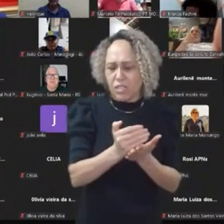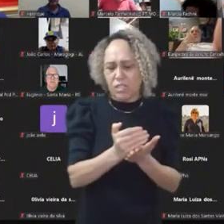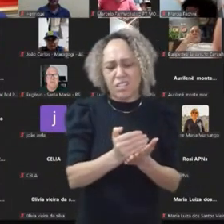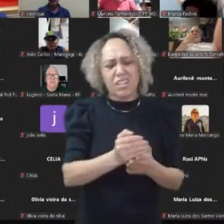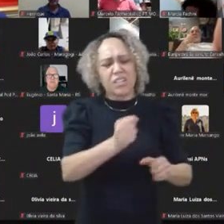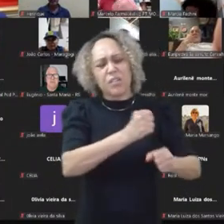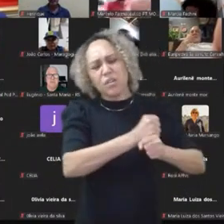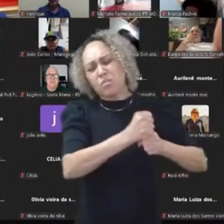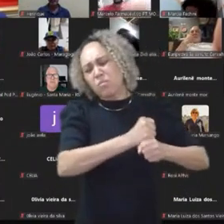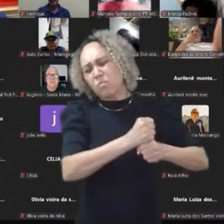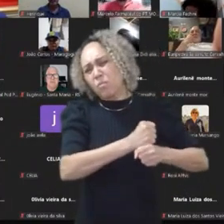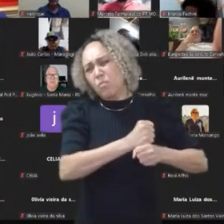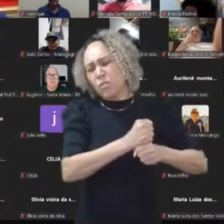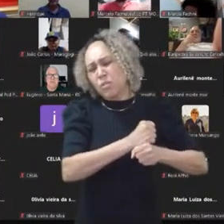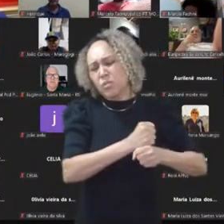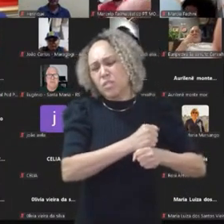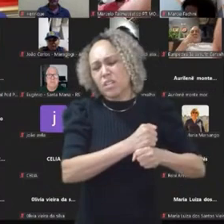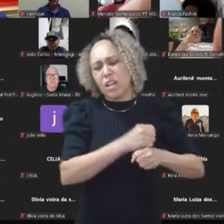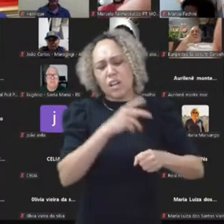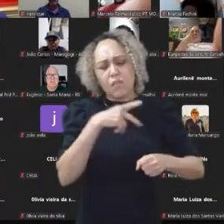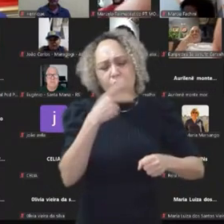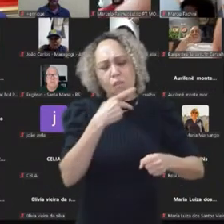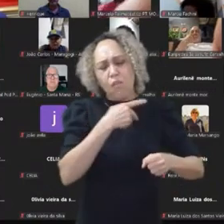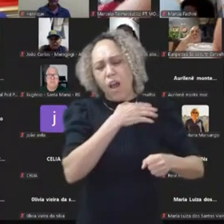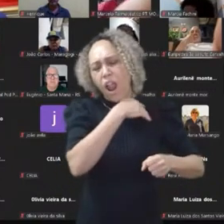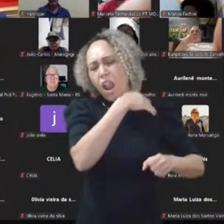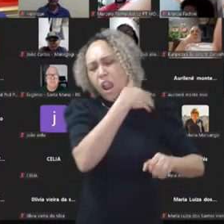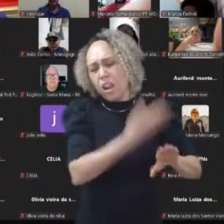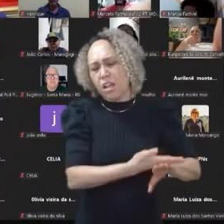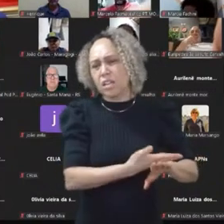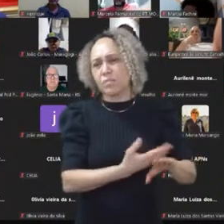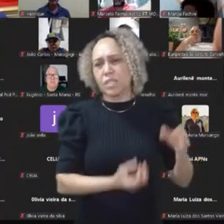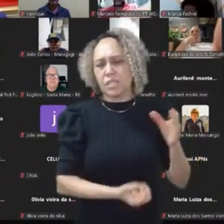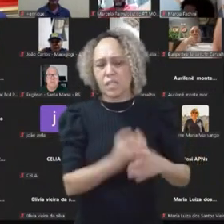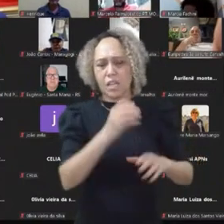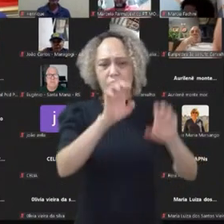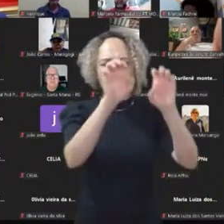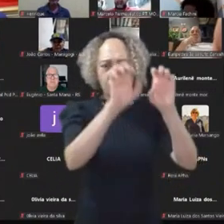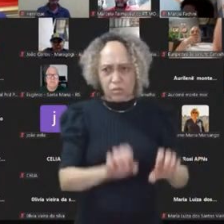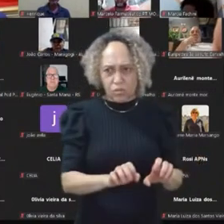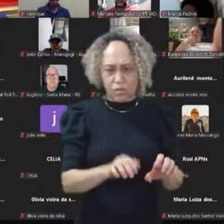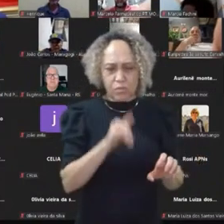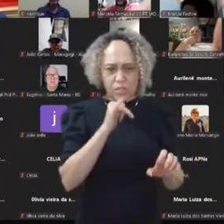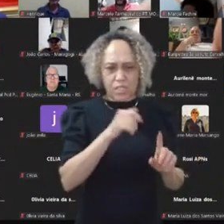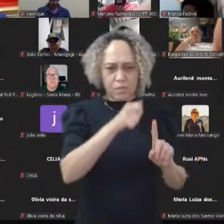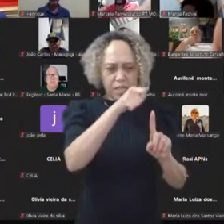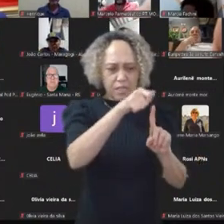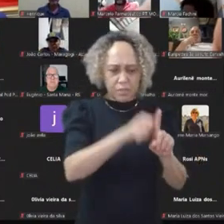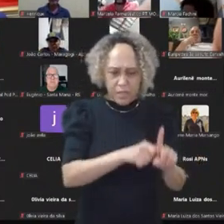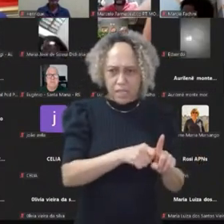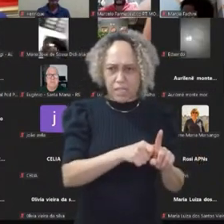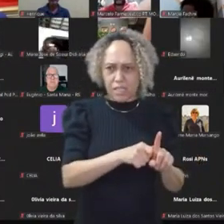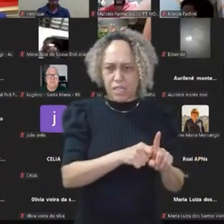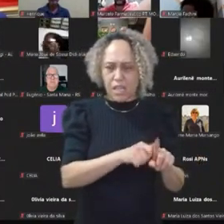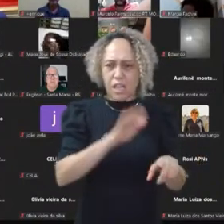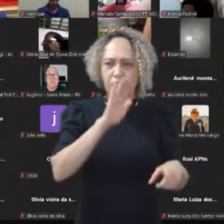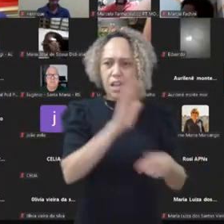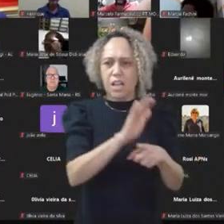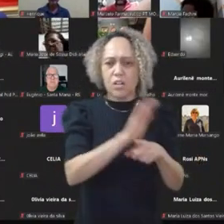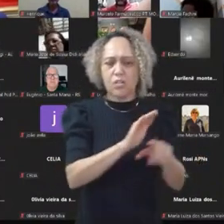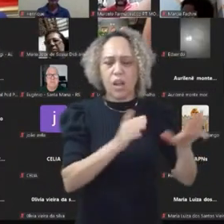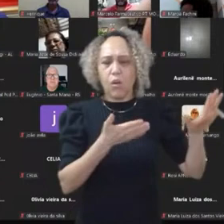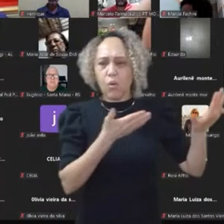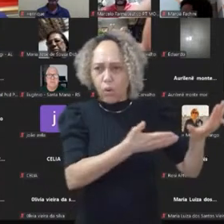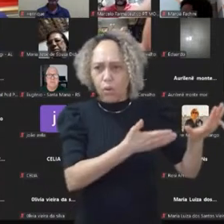anos, uma estrutura, para que a gente chegue aí e saiba, olha, esse mês a gente vai, por exemplo, ajudar o Lula,